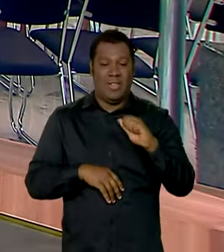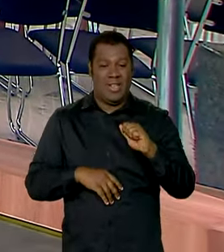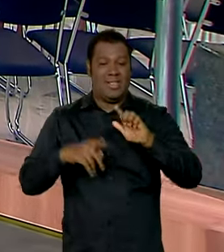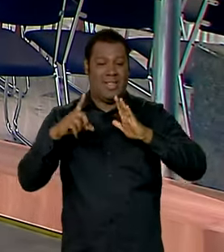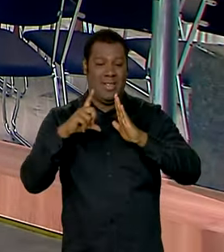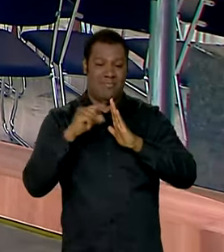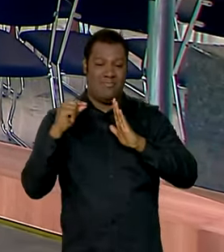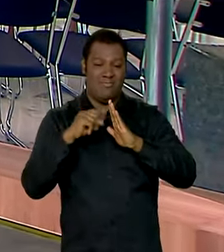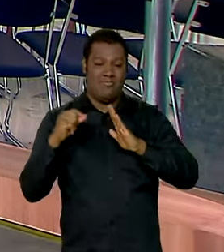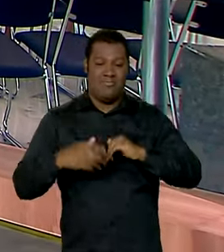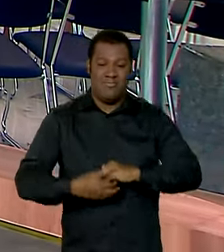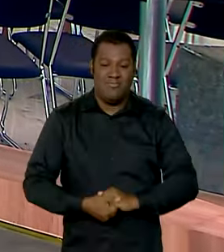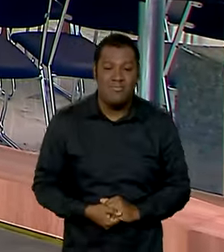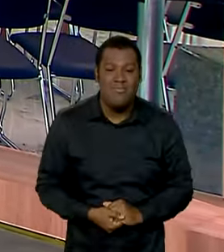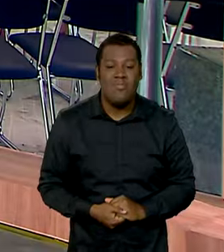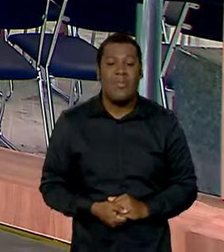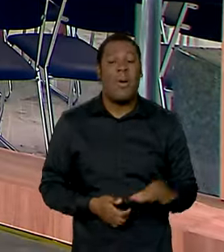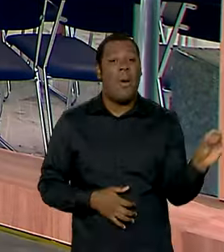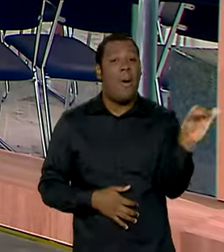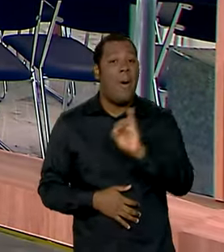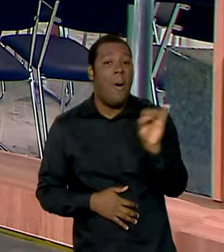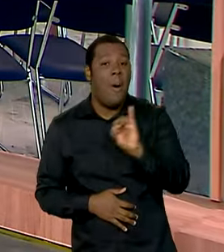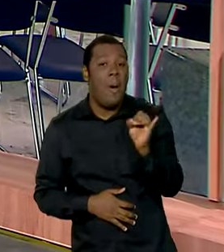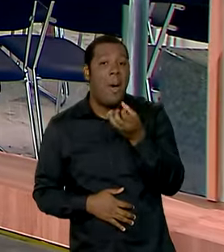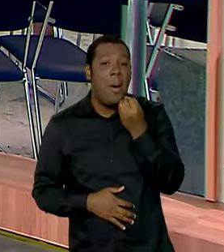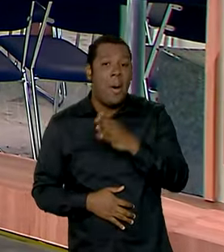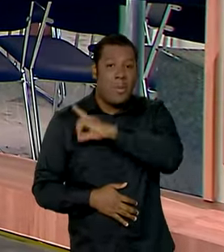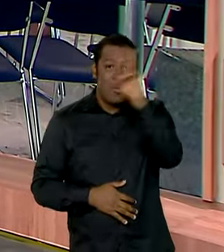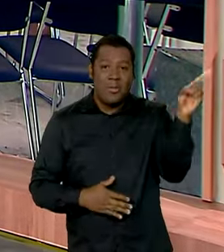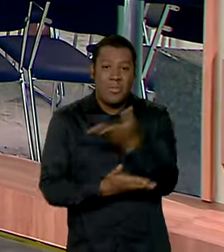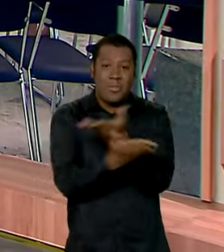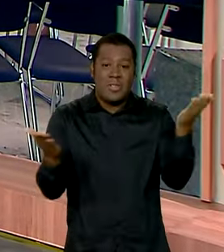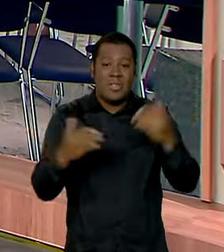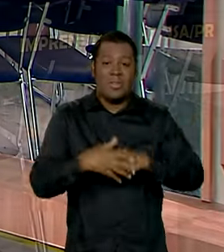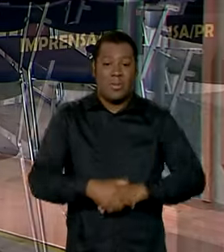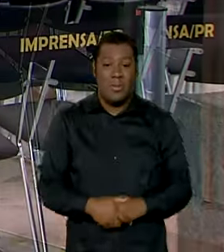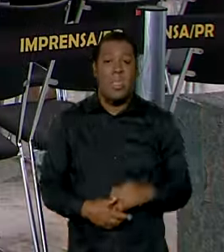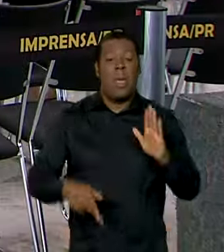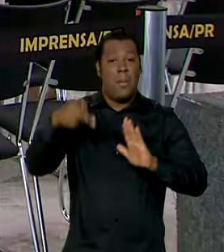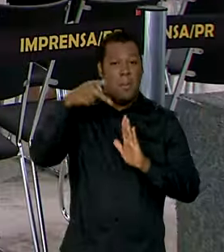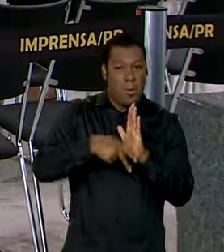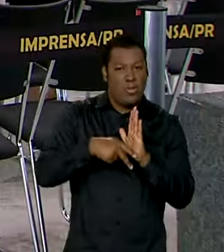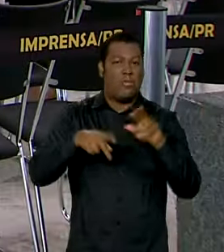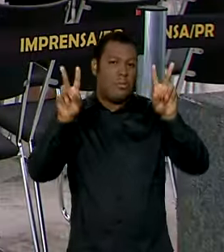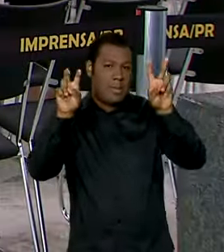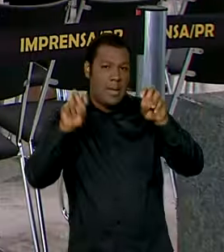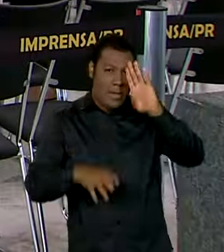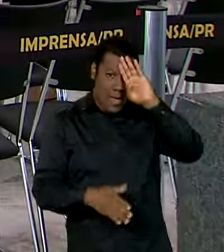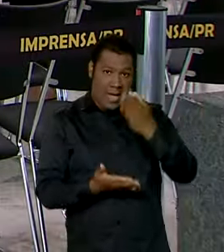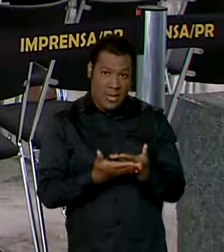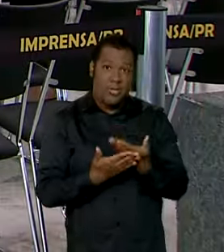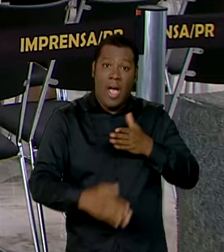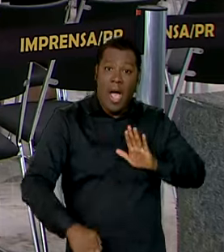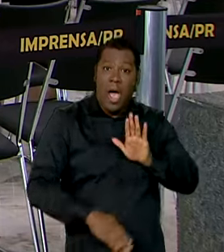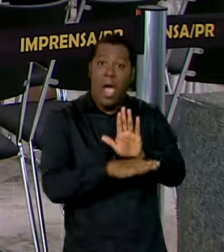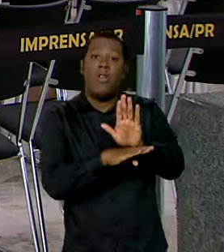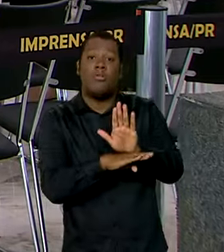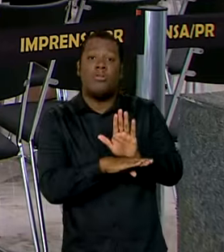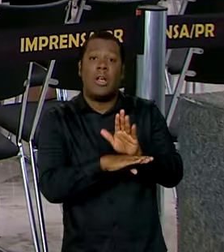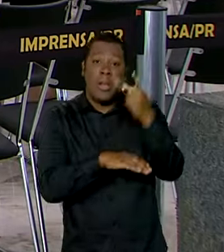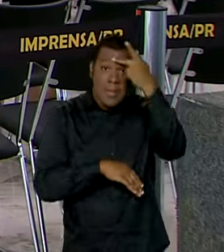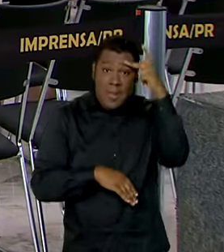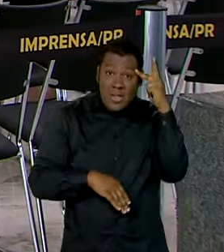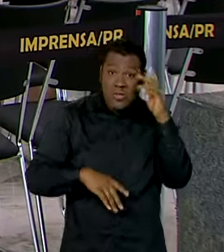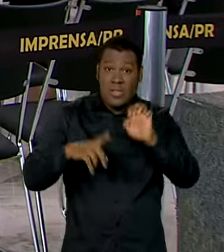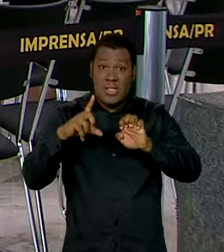Jéssica. Oi, Vanessa. Bom dia para você, bom dia a todos. O programa Acredita cria linha de crédito para